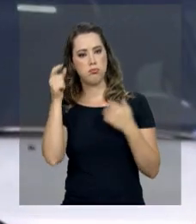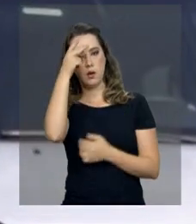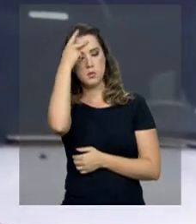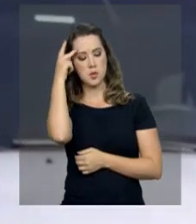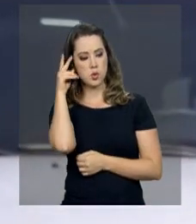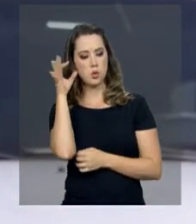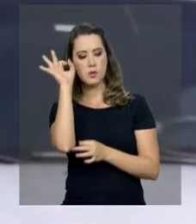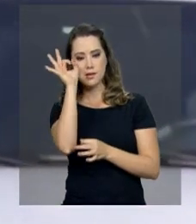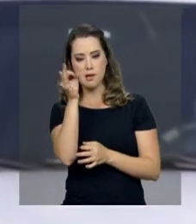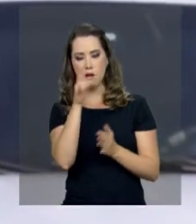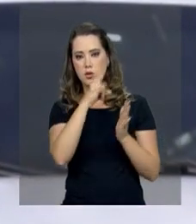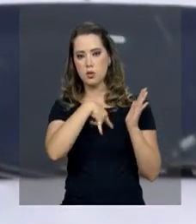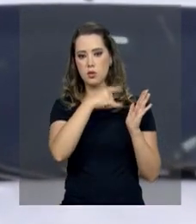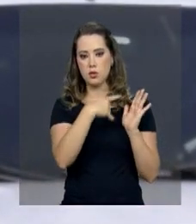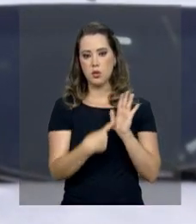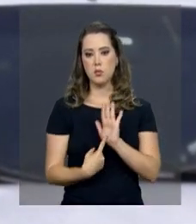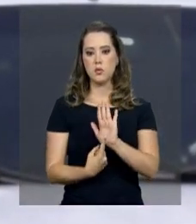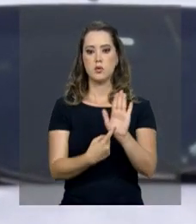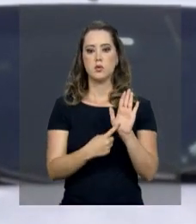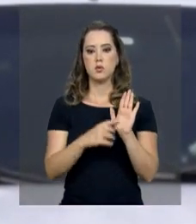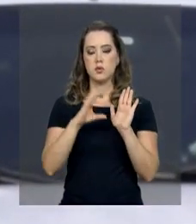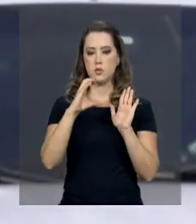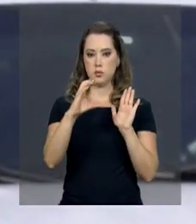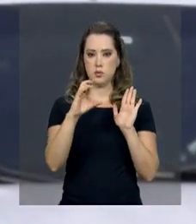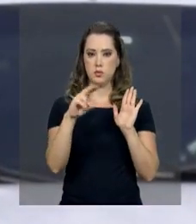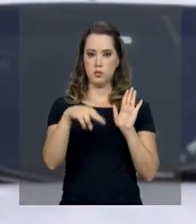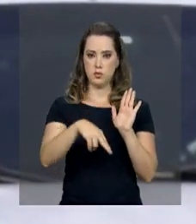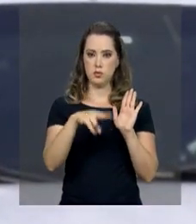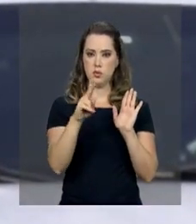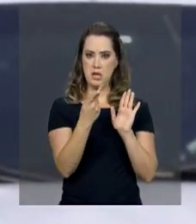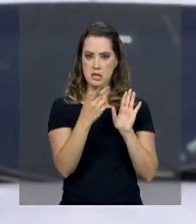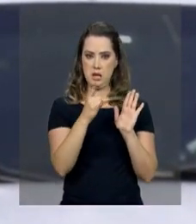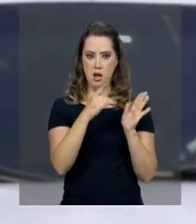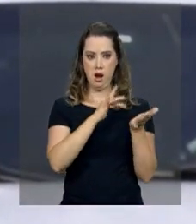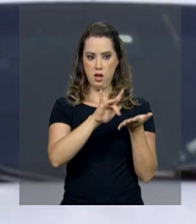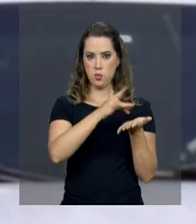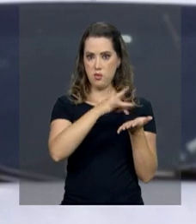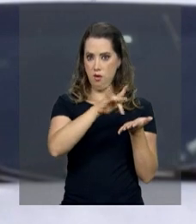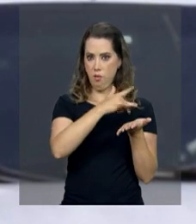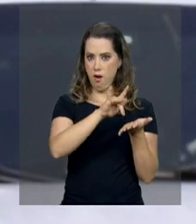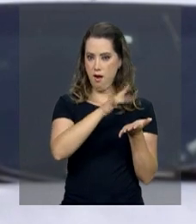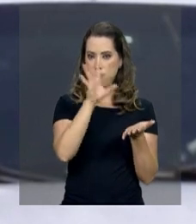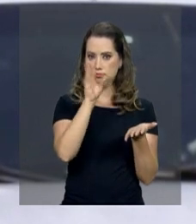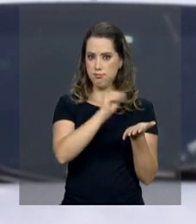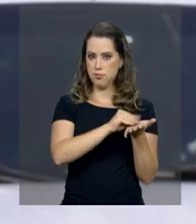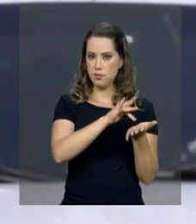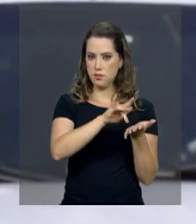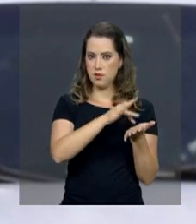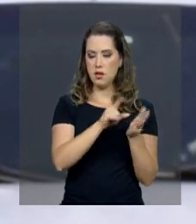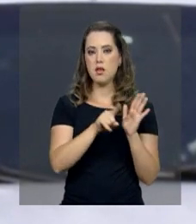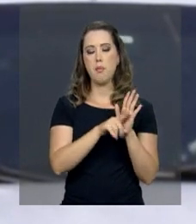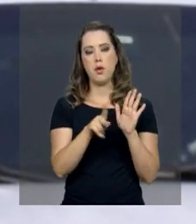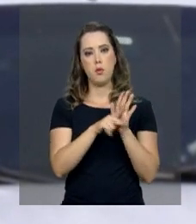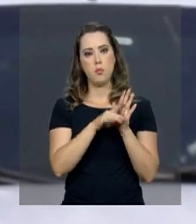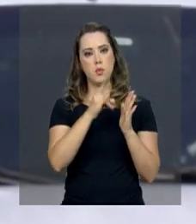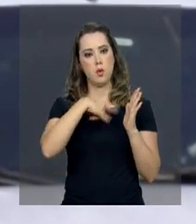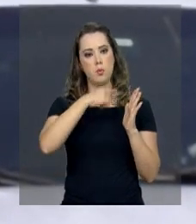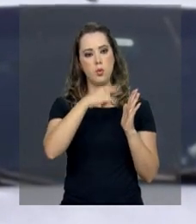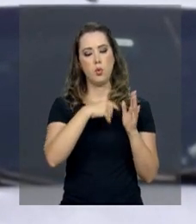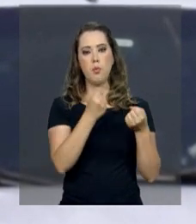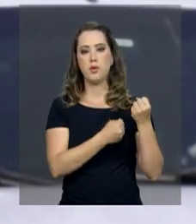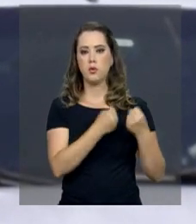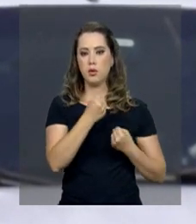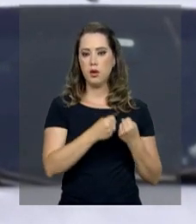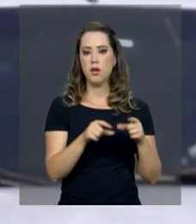documentação, eu apresentei a minha CNH digital, tive a oportunidade, a documentação do carro e também pudemos estar no ônibus da